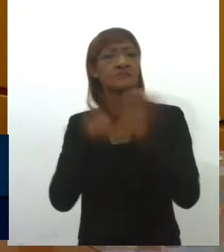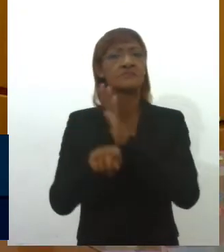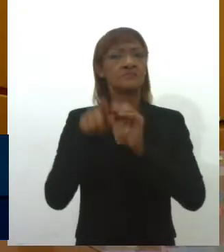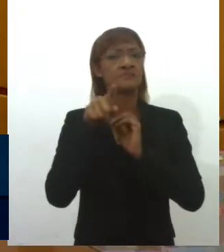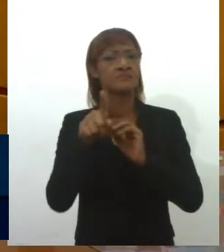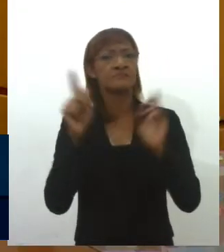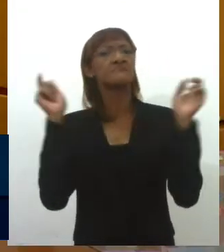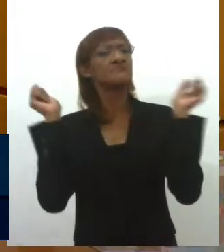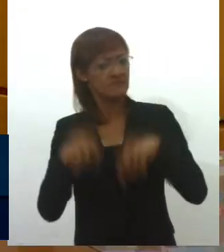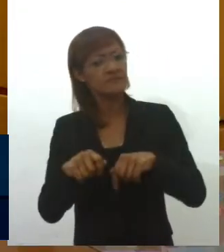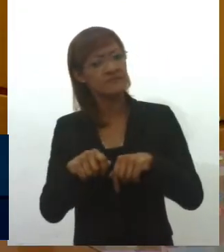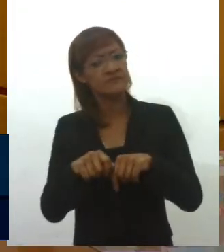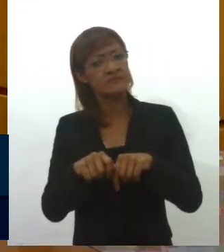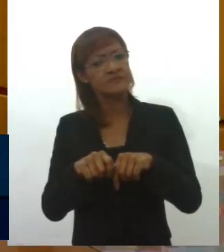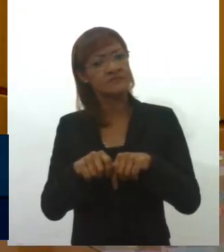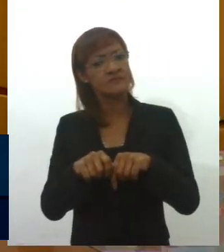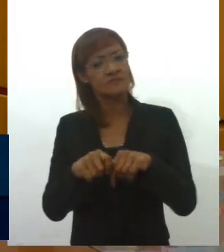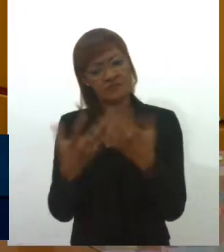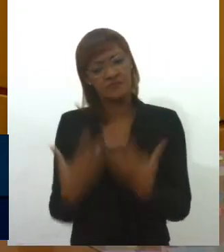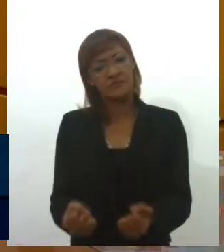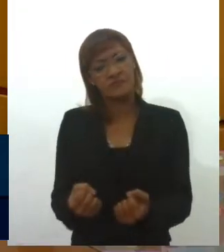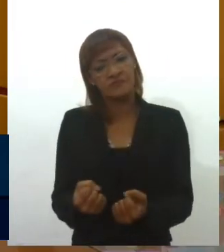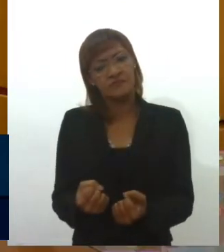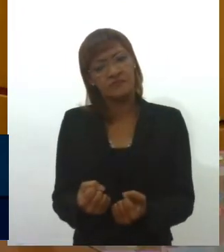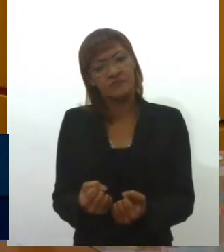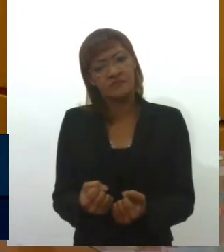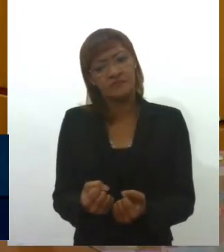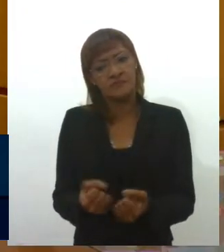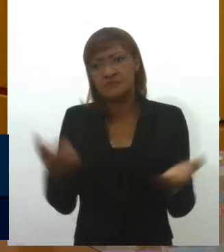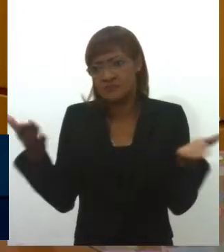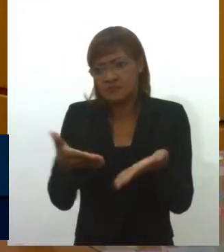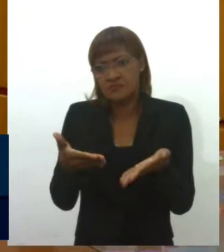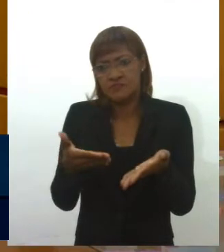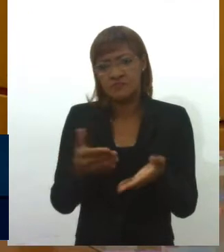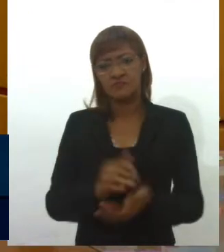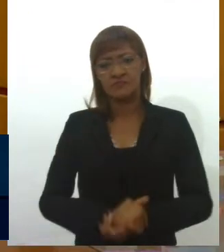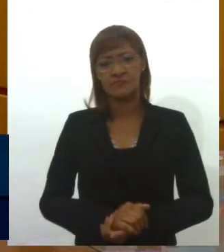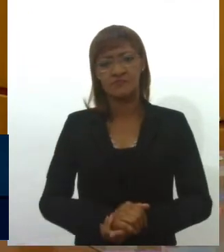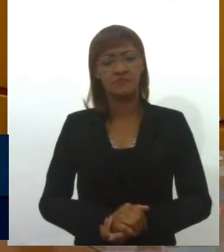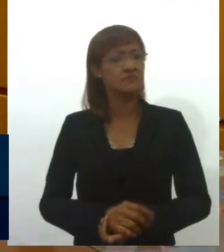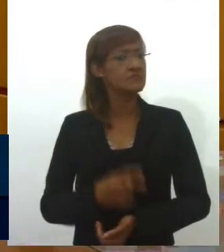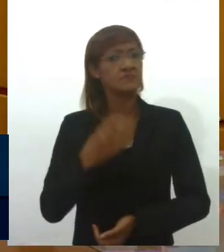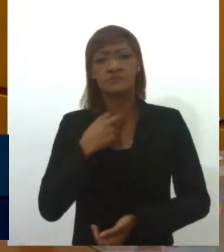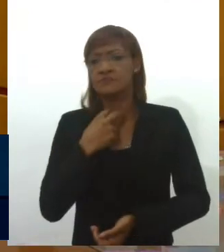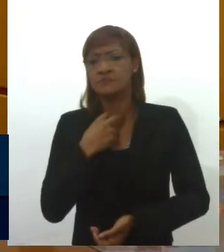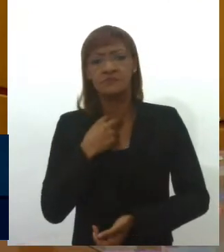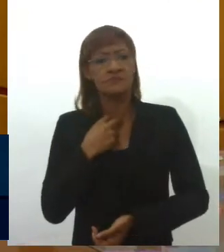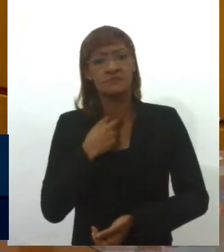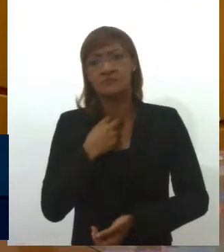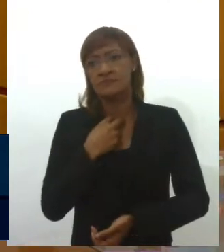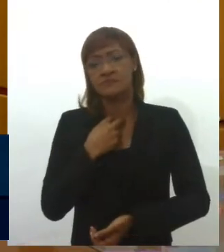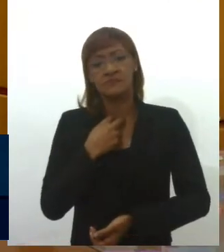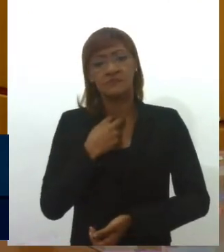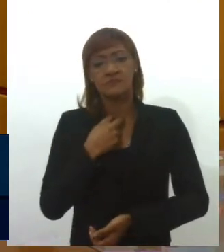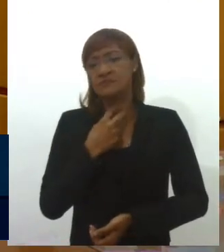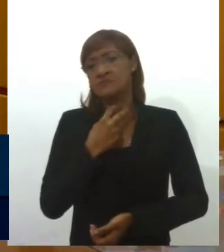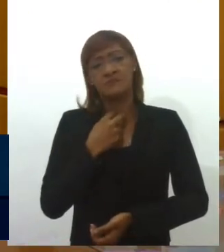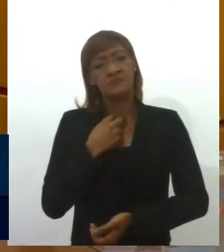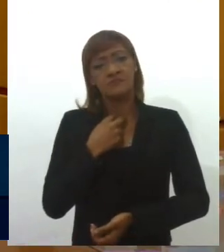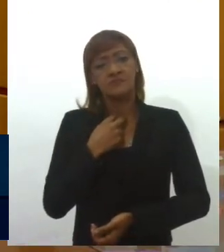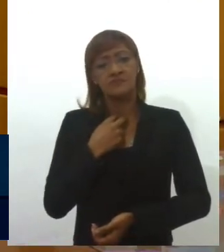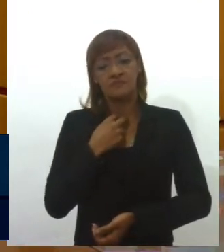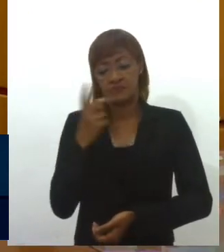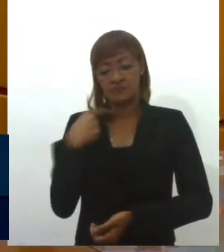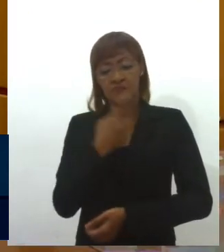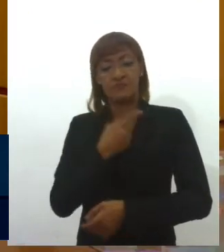pode ser acolhido no ordenamento jurídico pátrio? Não pode. Não pode. porque a nossa